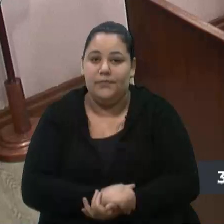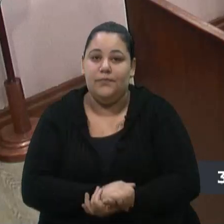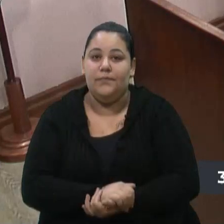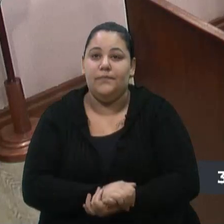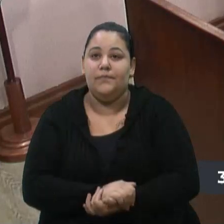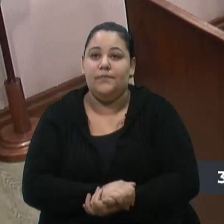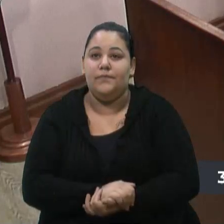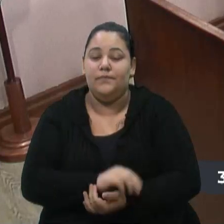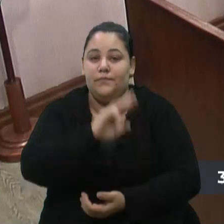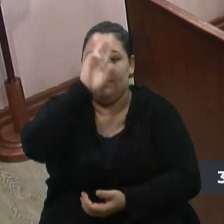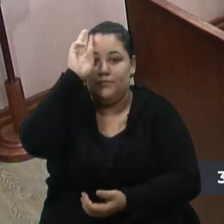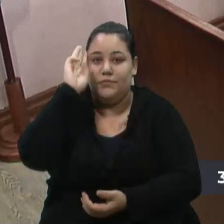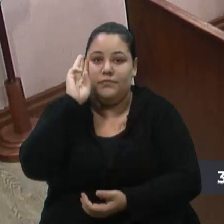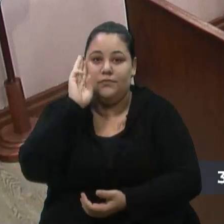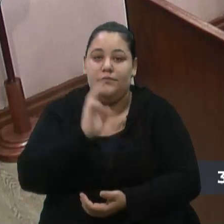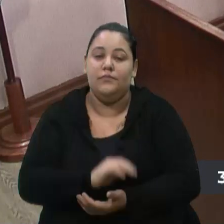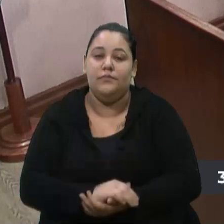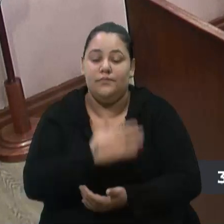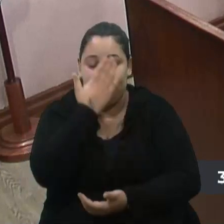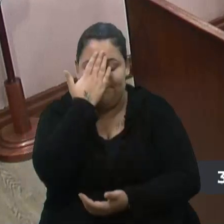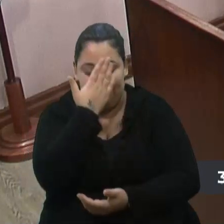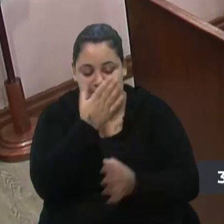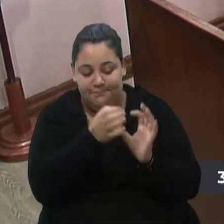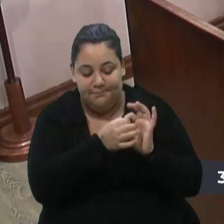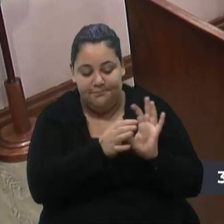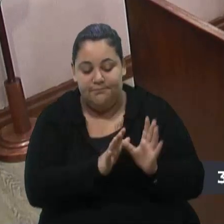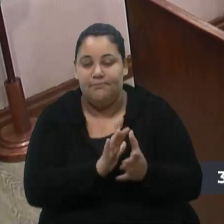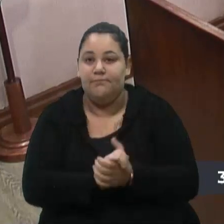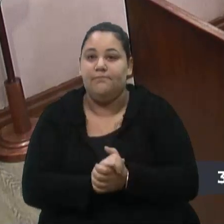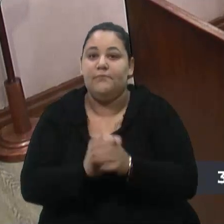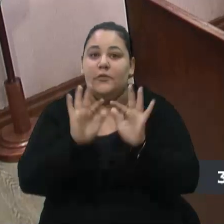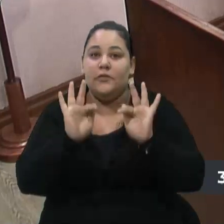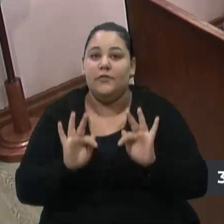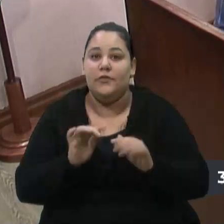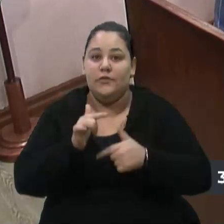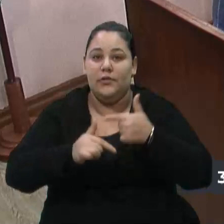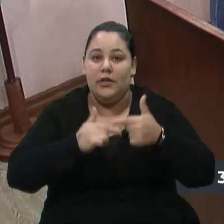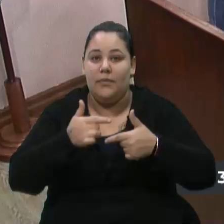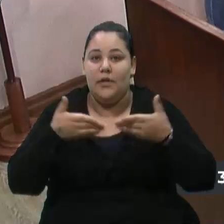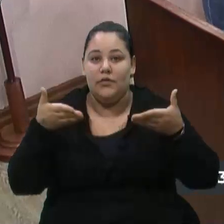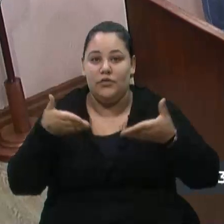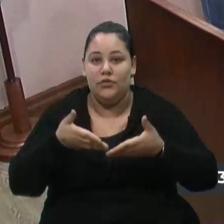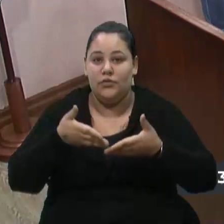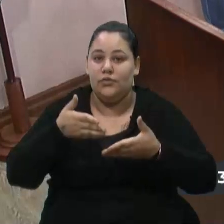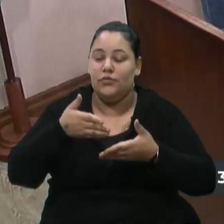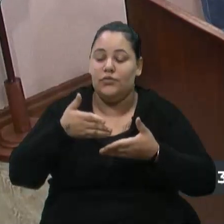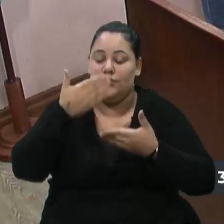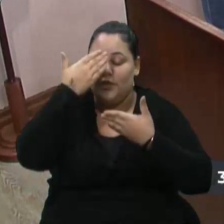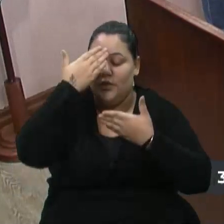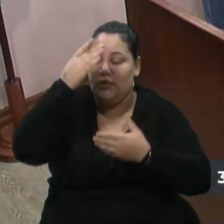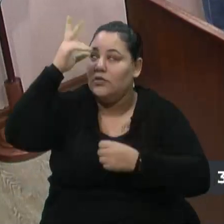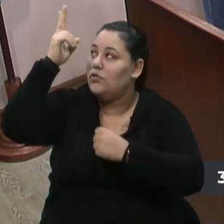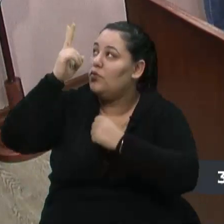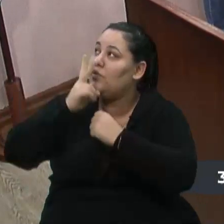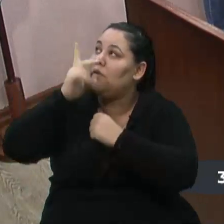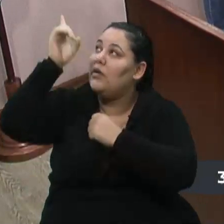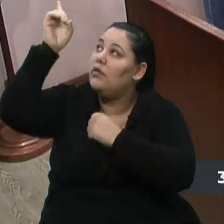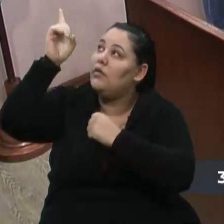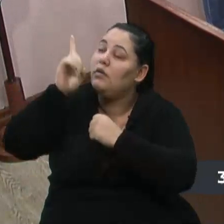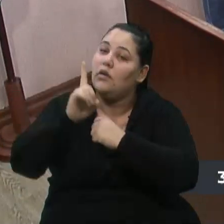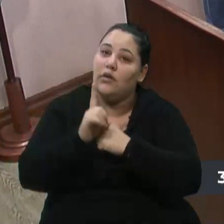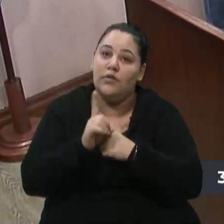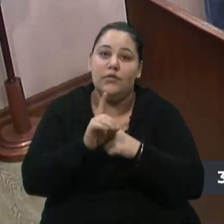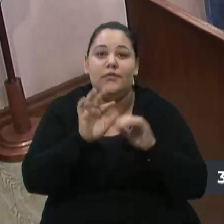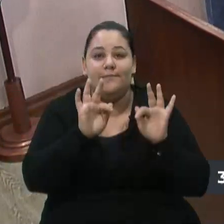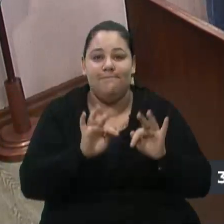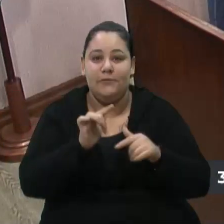Obrigado. Juliano Valim, agradece, abre mão. Encerrado o espaço do pequeno expediente, agradecendo a proteção de Deus, declaro encerrado os